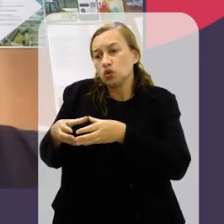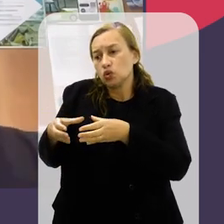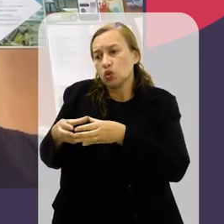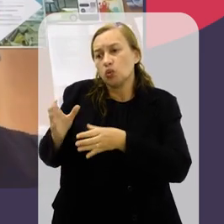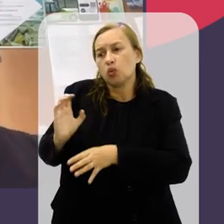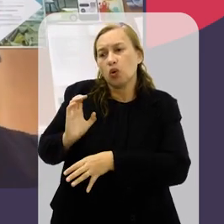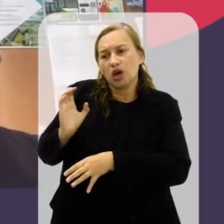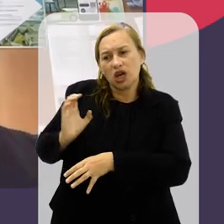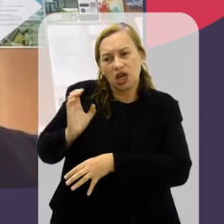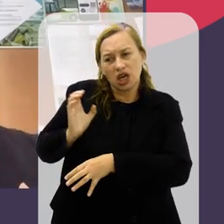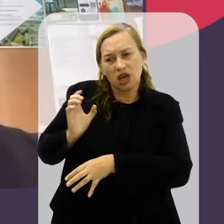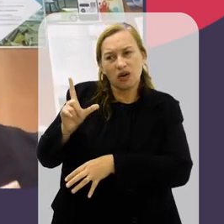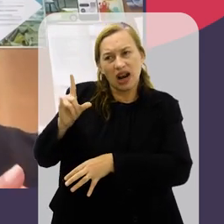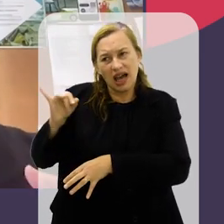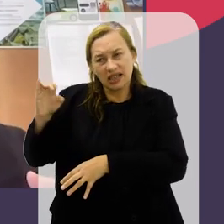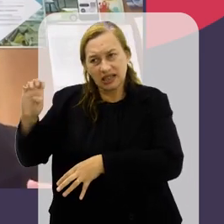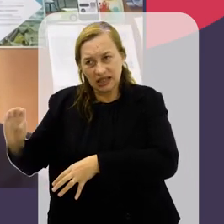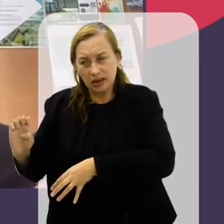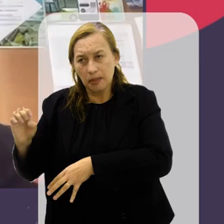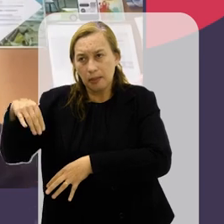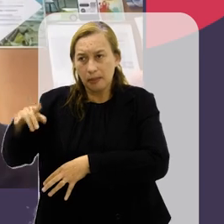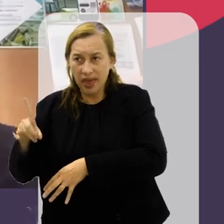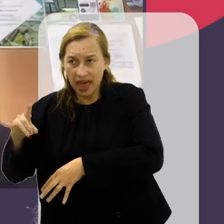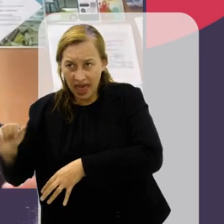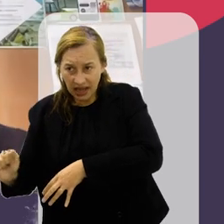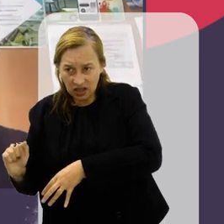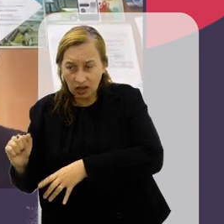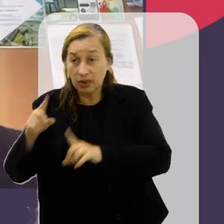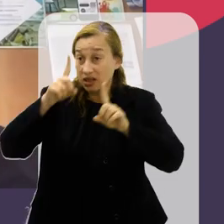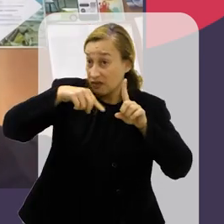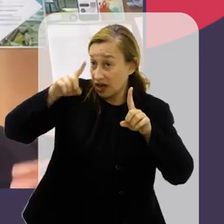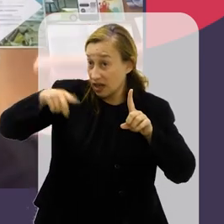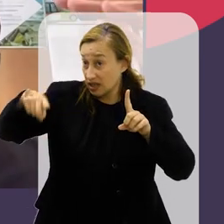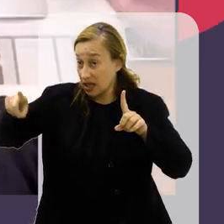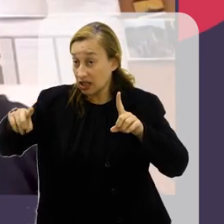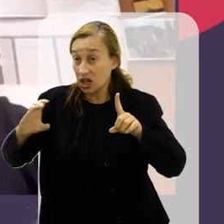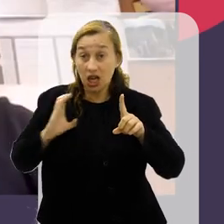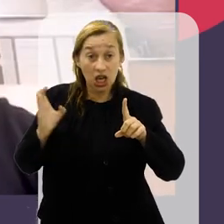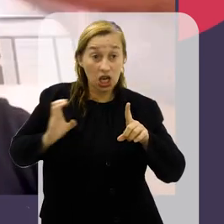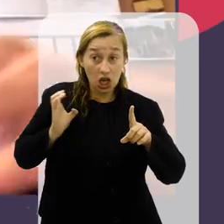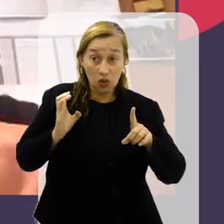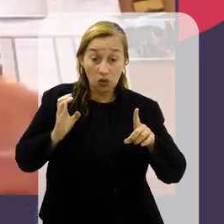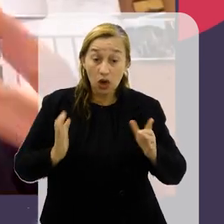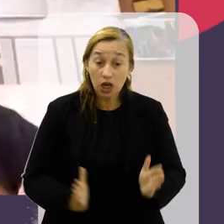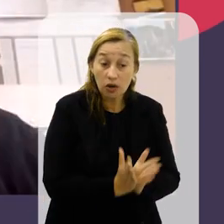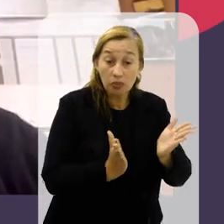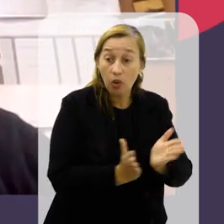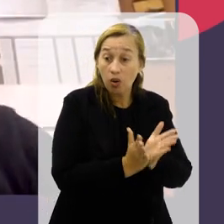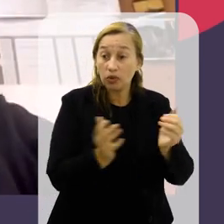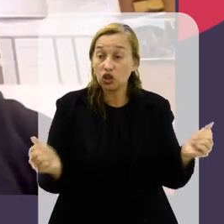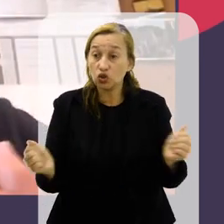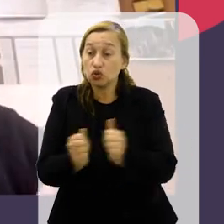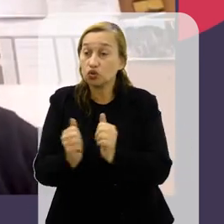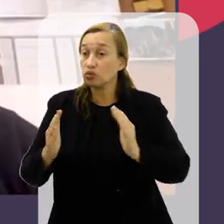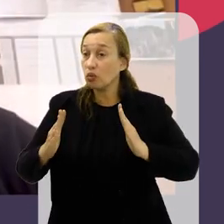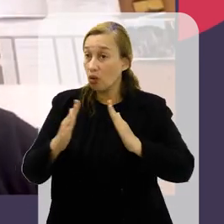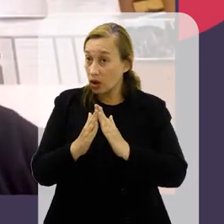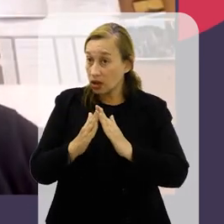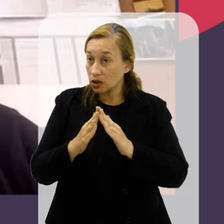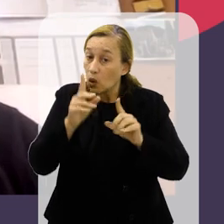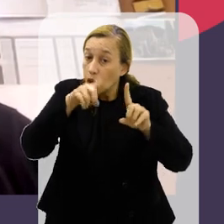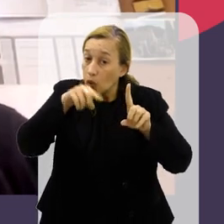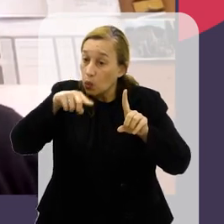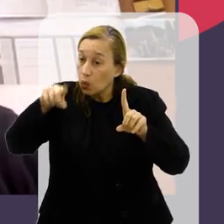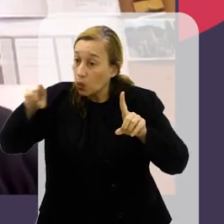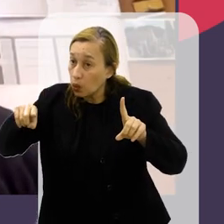média na Zona Sul, mas que tem uma variedade de renda alta de ricos a pobres morando no mesmo grande bairro.